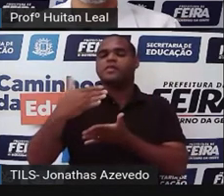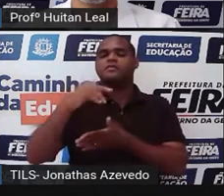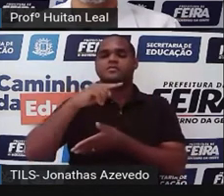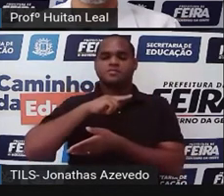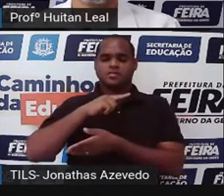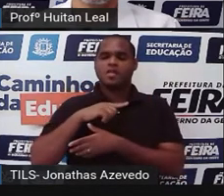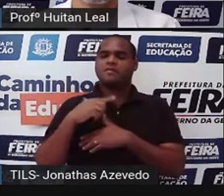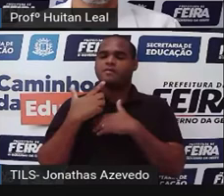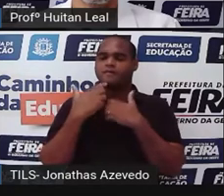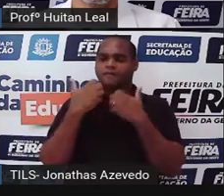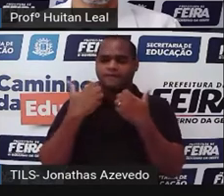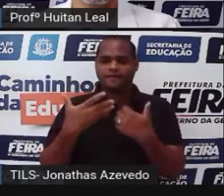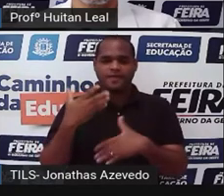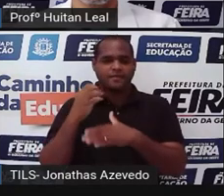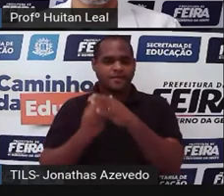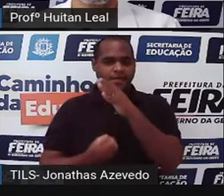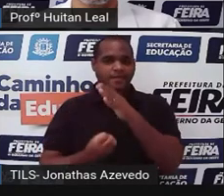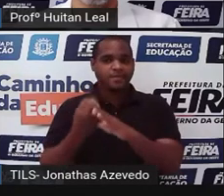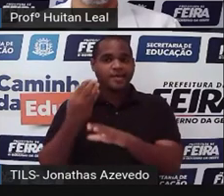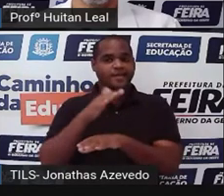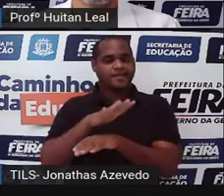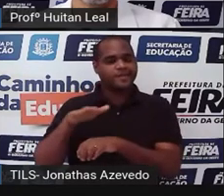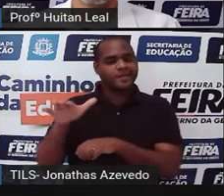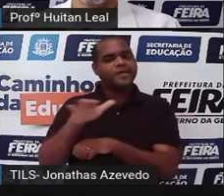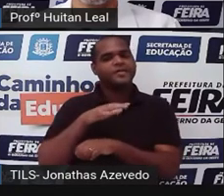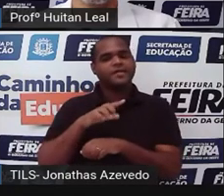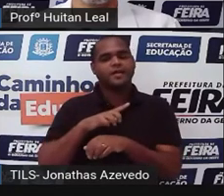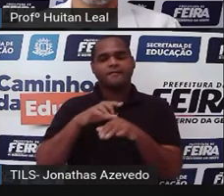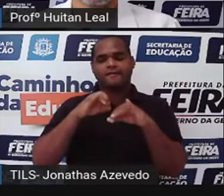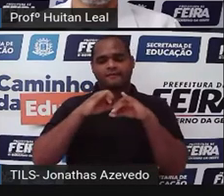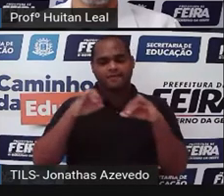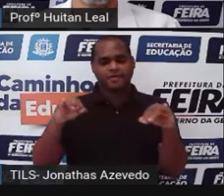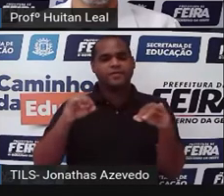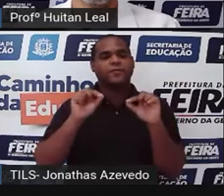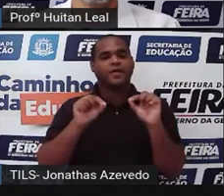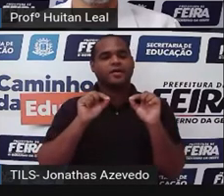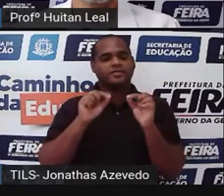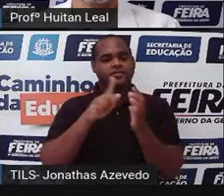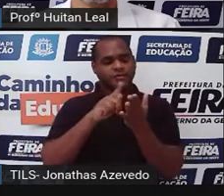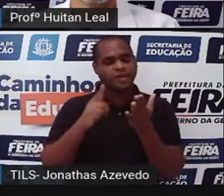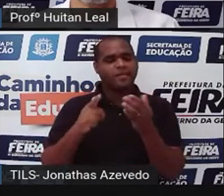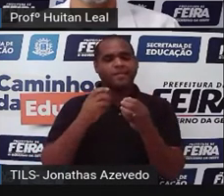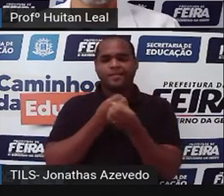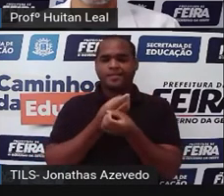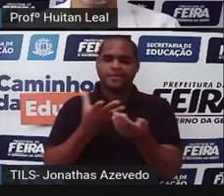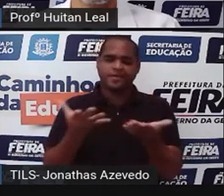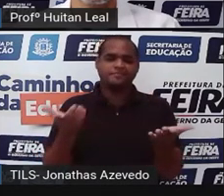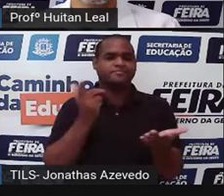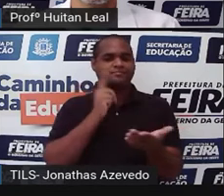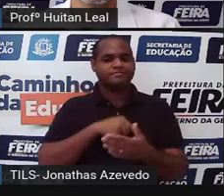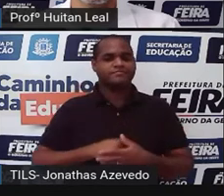crônica, que são geralmente veiculados através de jornais, foram-se expandidos também.